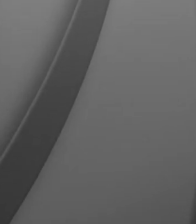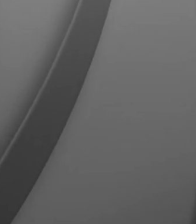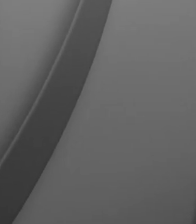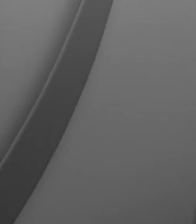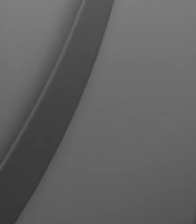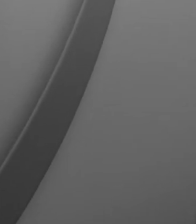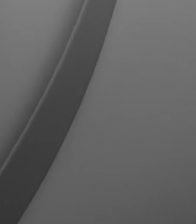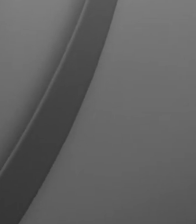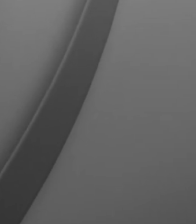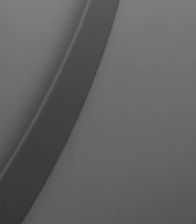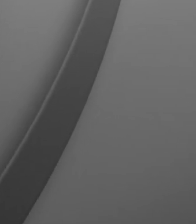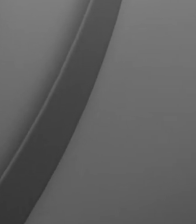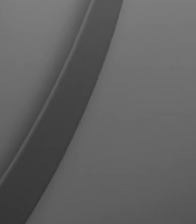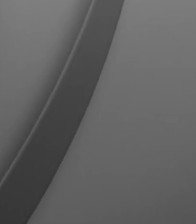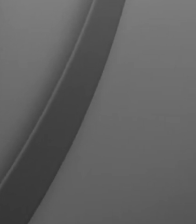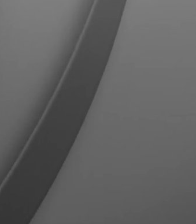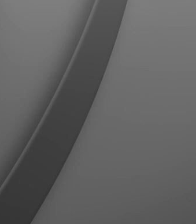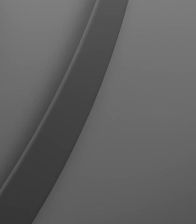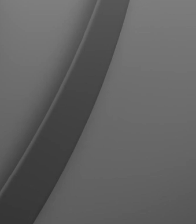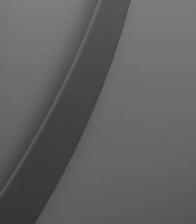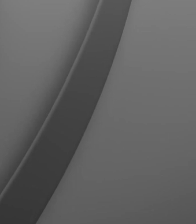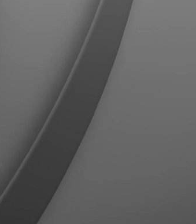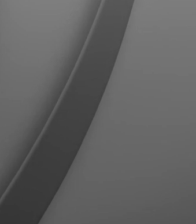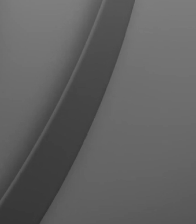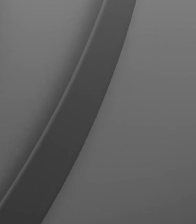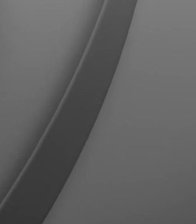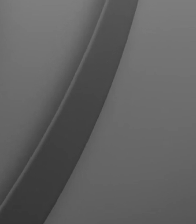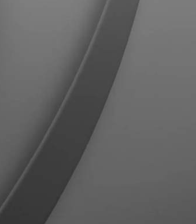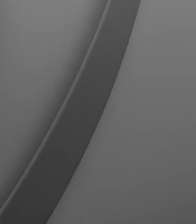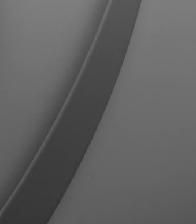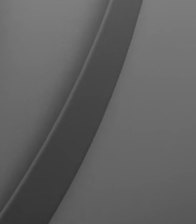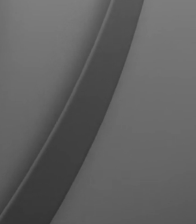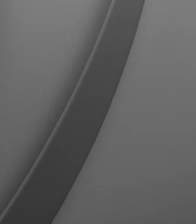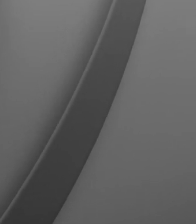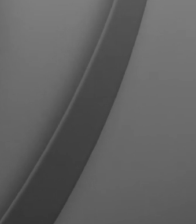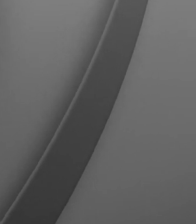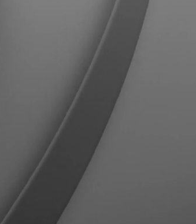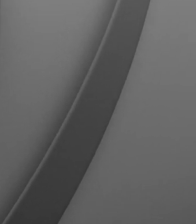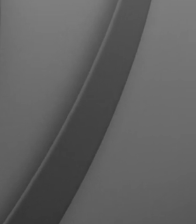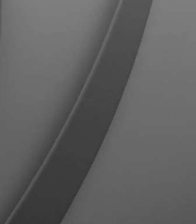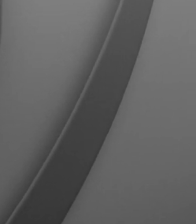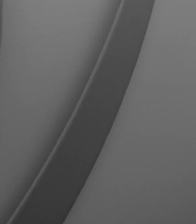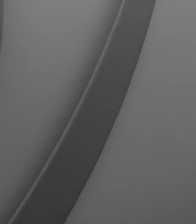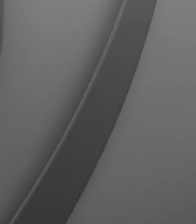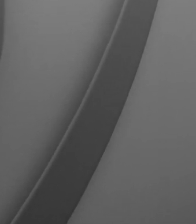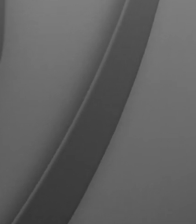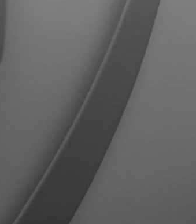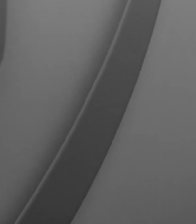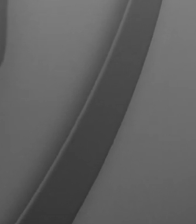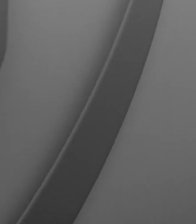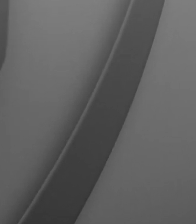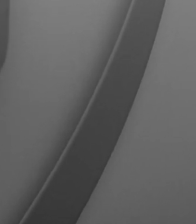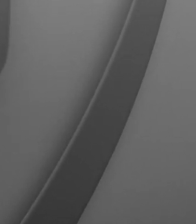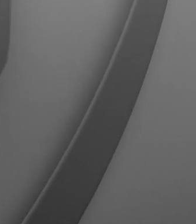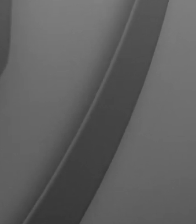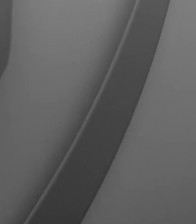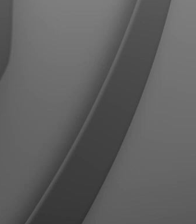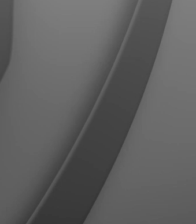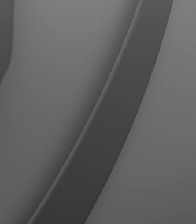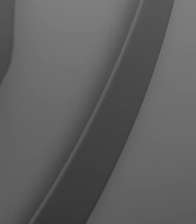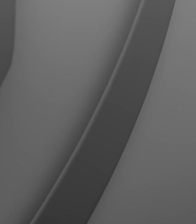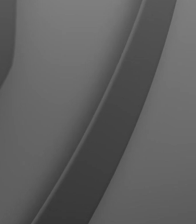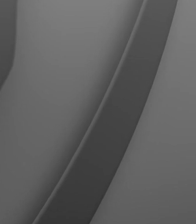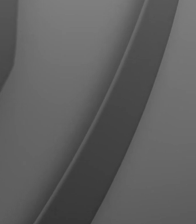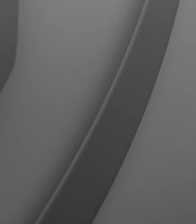Inscreva-se no canal Do Youtube Curta a página No Facebook Siga o perfil No